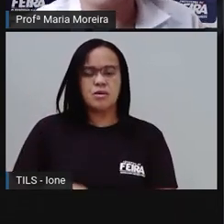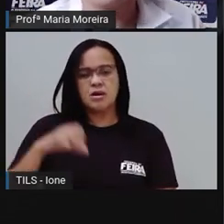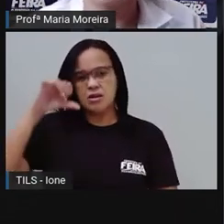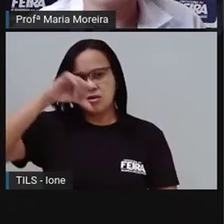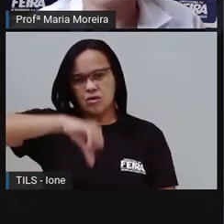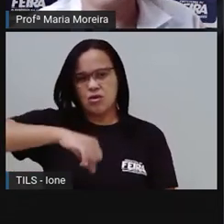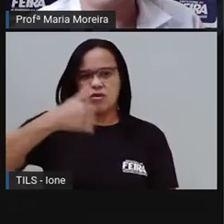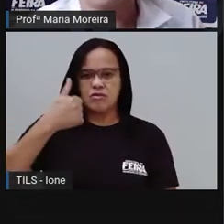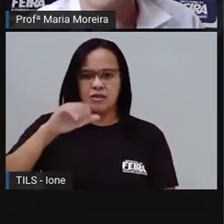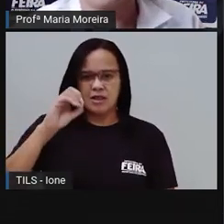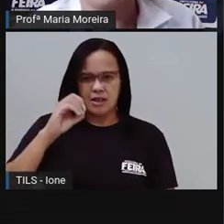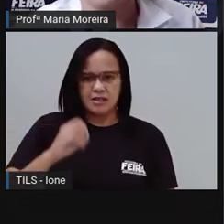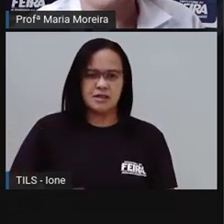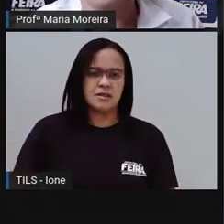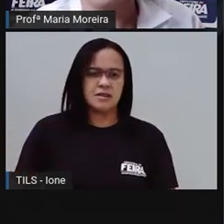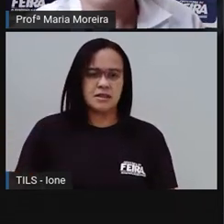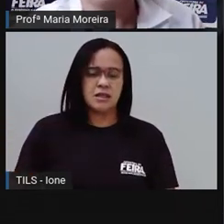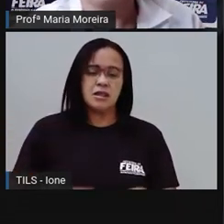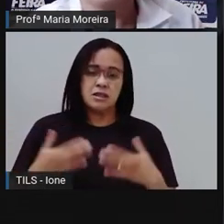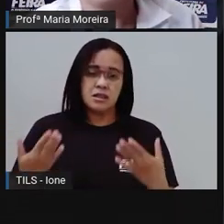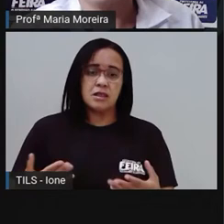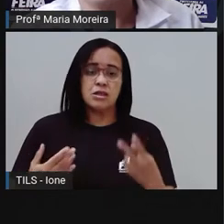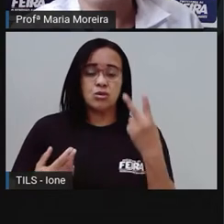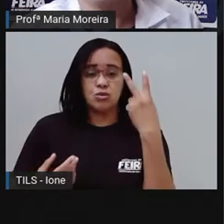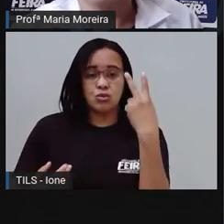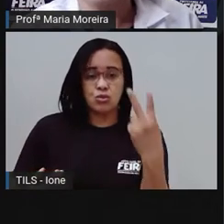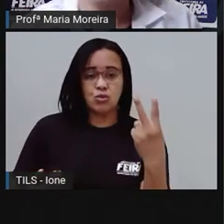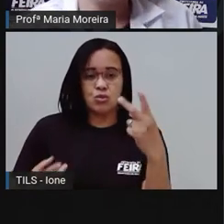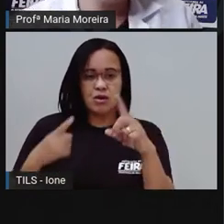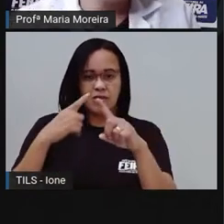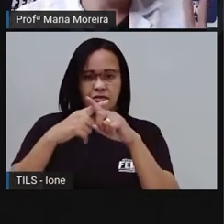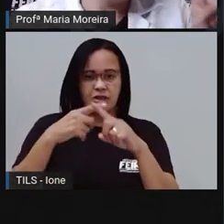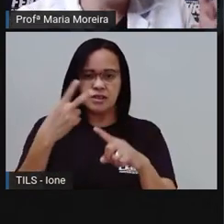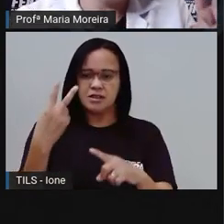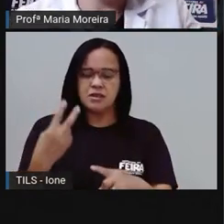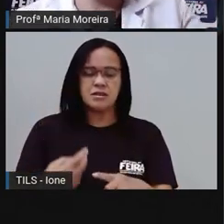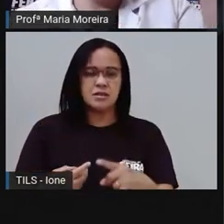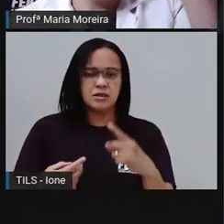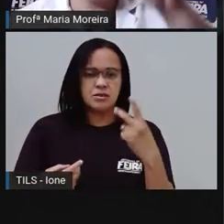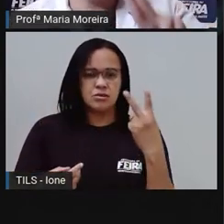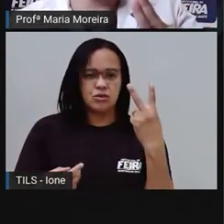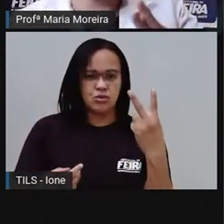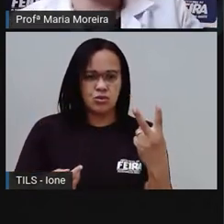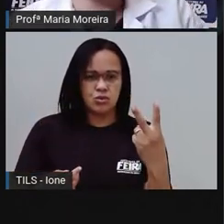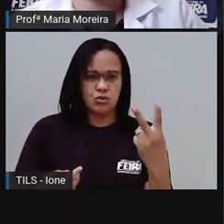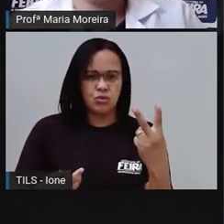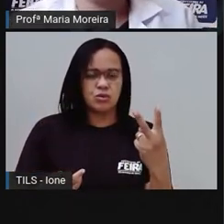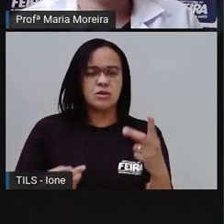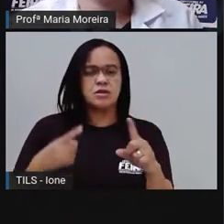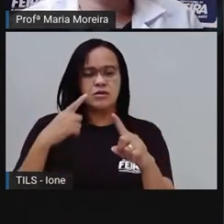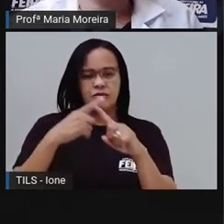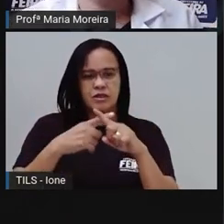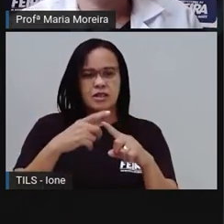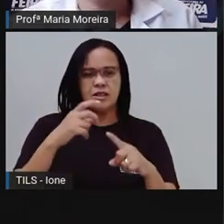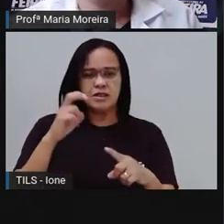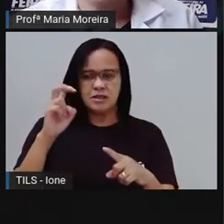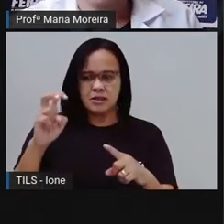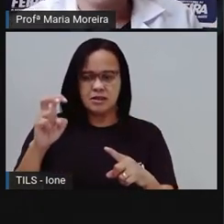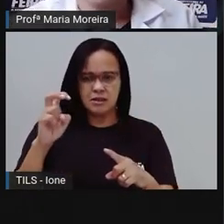dez. Então, duas vezes, né? Dois, cinco. Ó. Dois. Cinco vezes dá quanto?